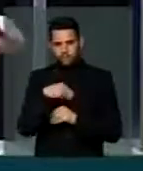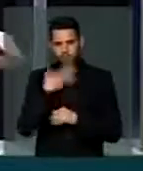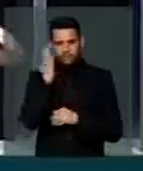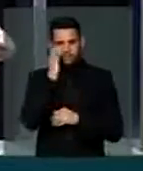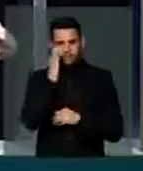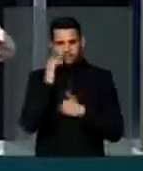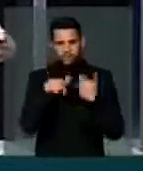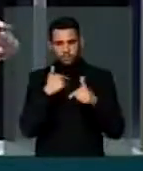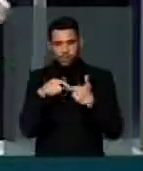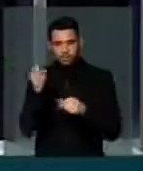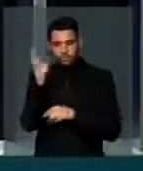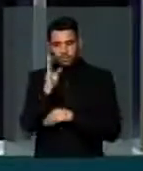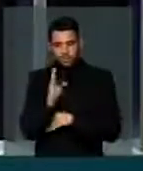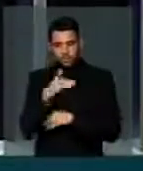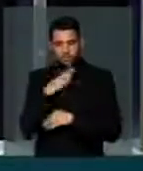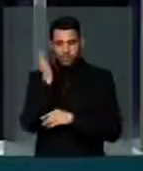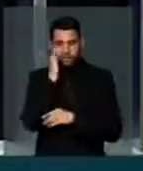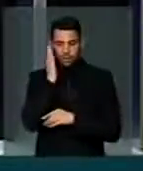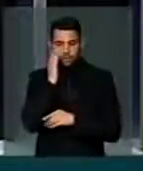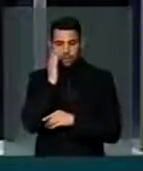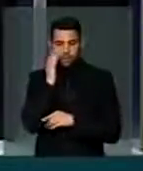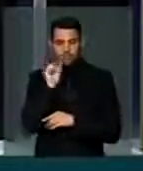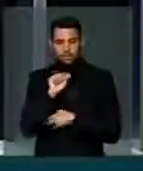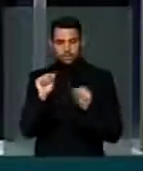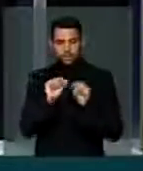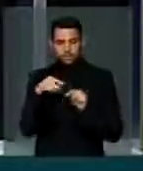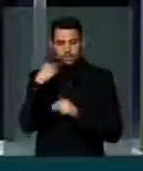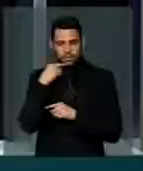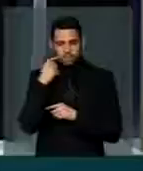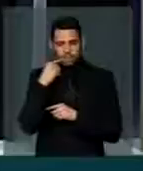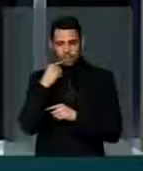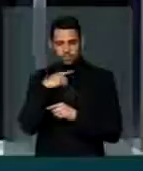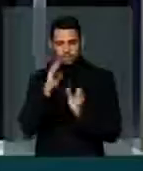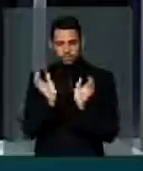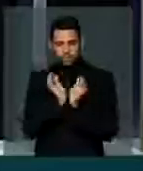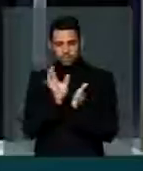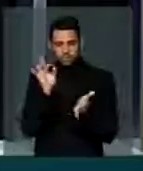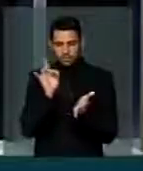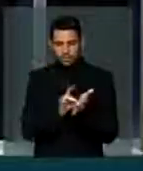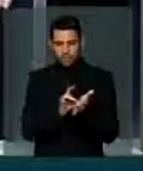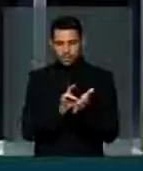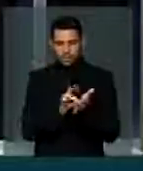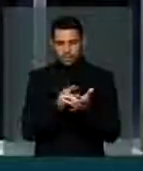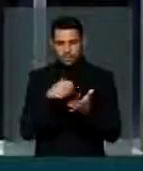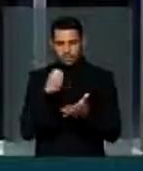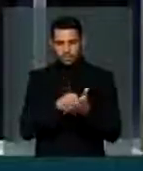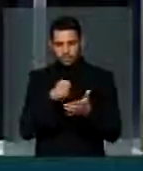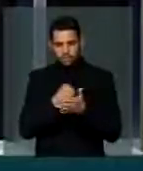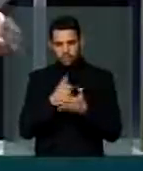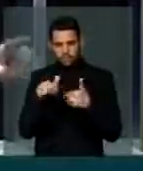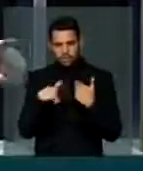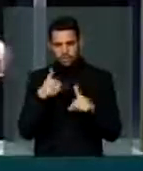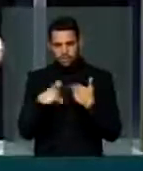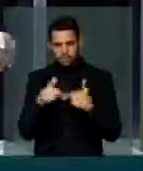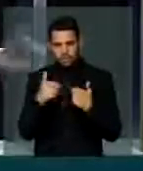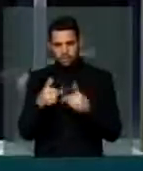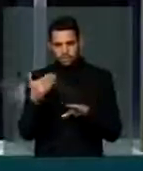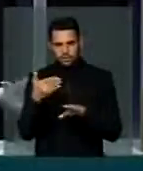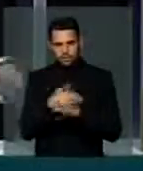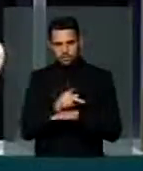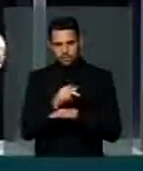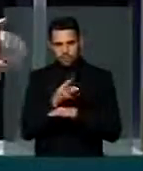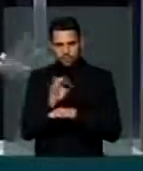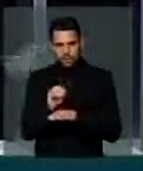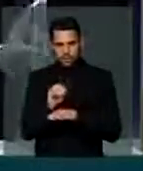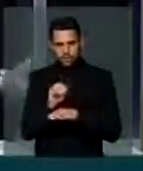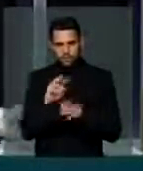sei que os trabalhadores do Brasil sabem quem são os deputados e os partidos de fato que lutam pelos trabalhadores. Não me venha PT